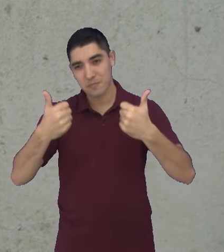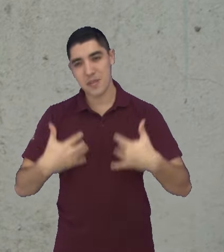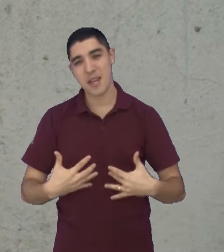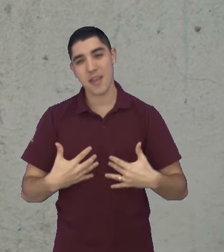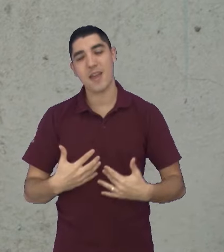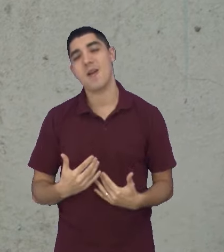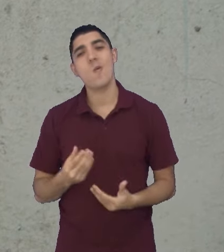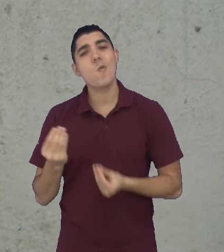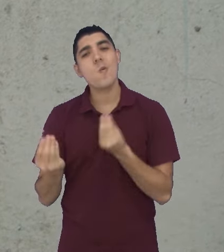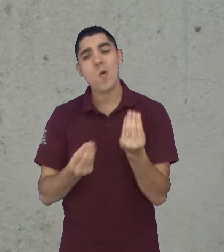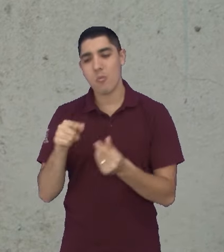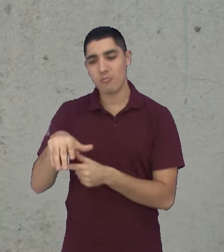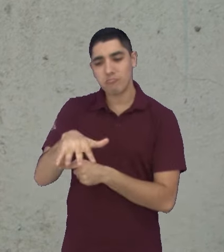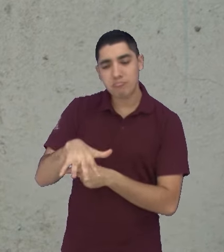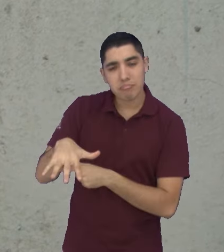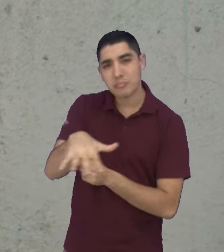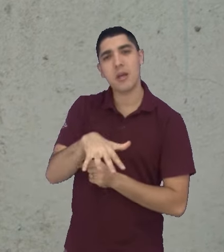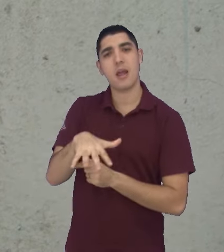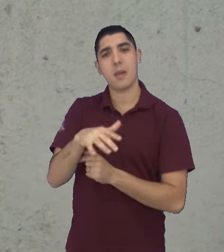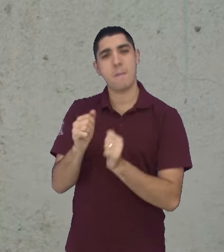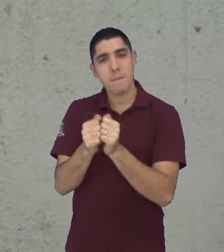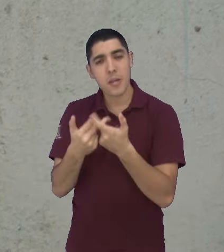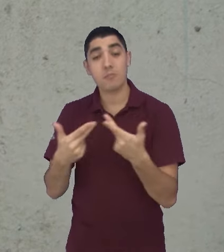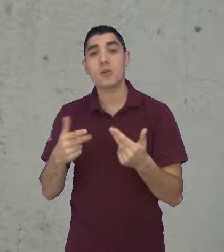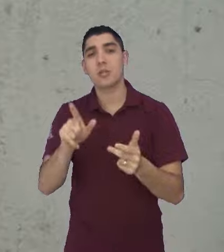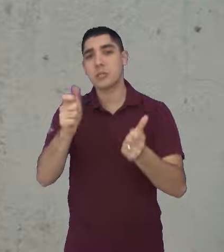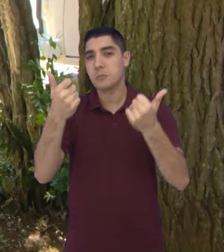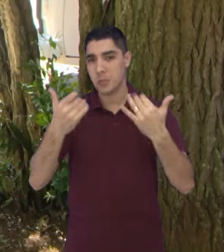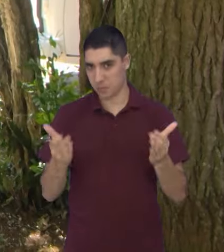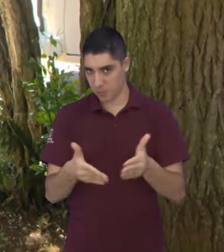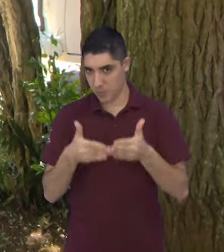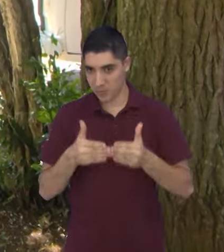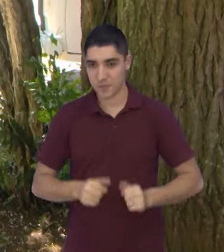que é esse mercado. Conta tudo que o nosso convidado vai nos trazer aí.